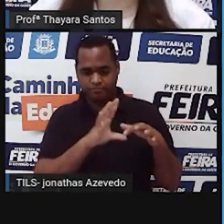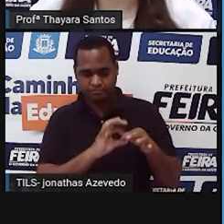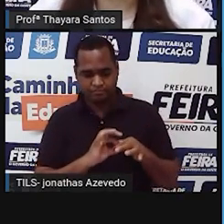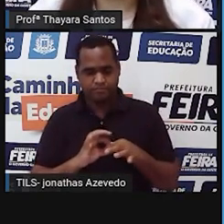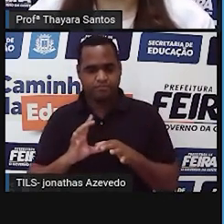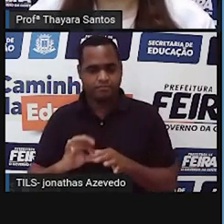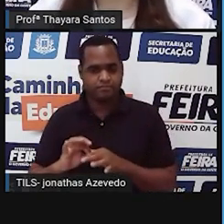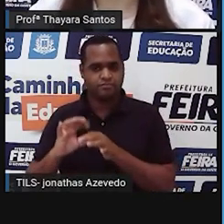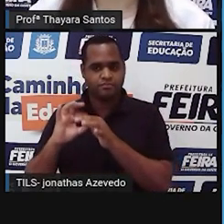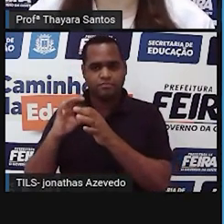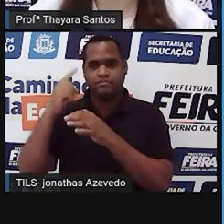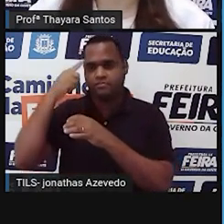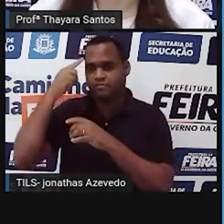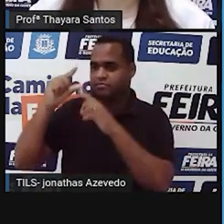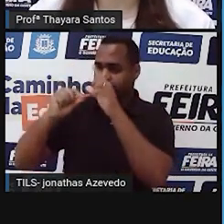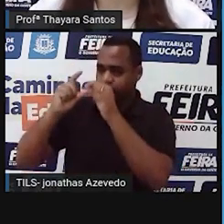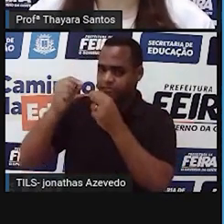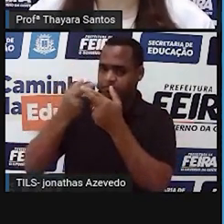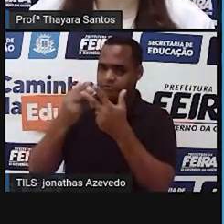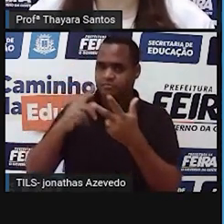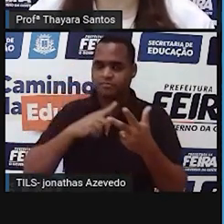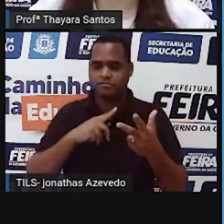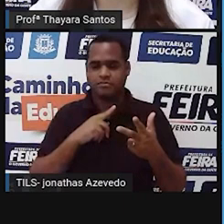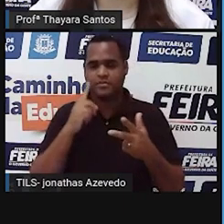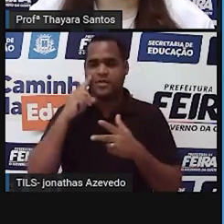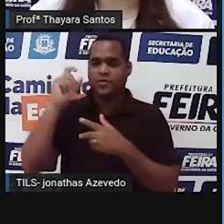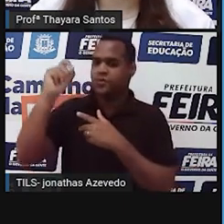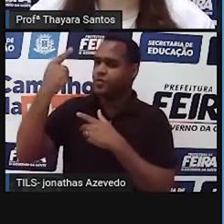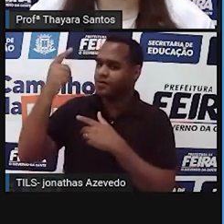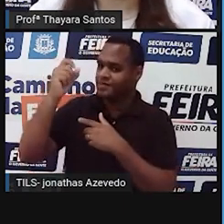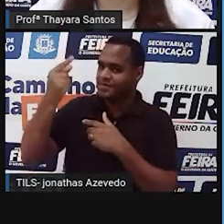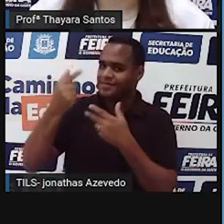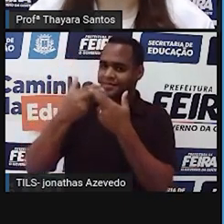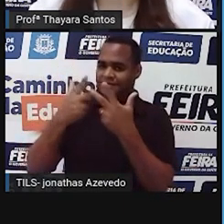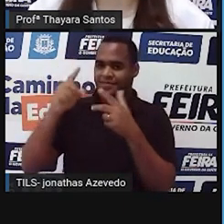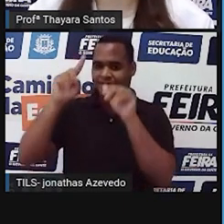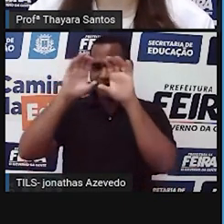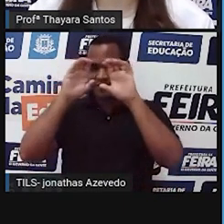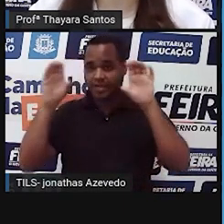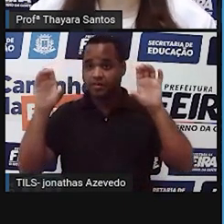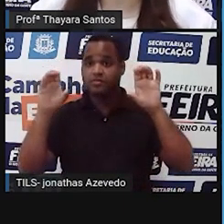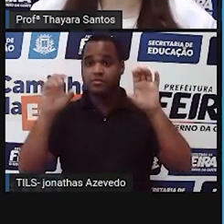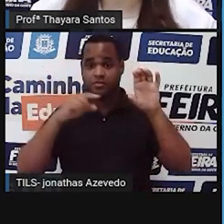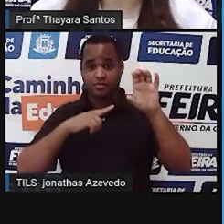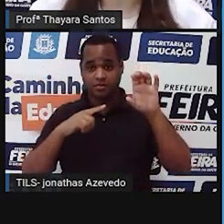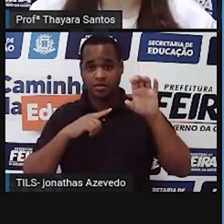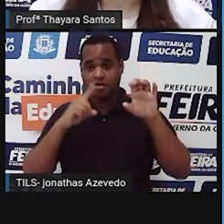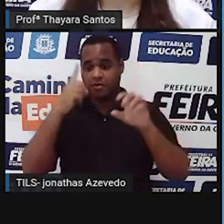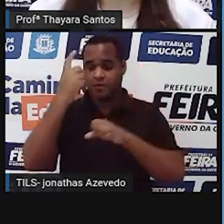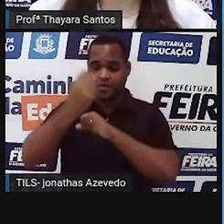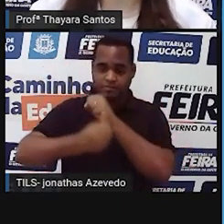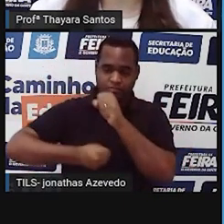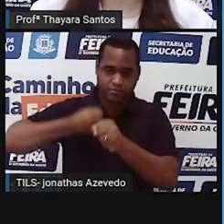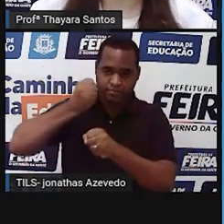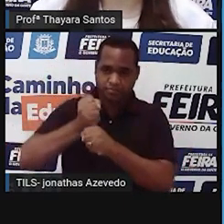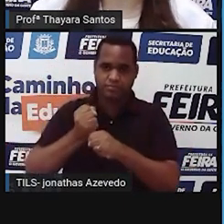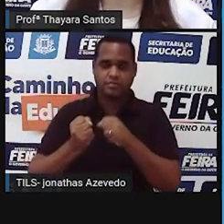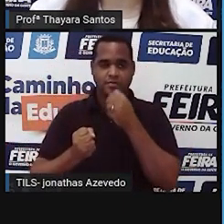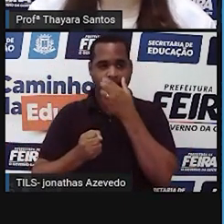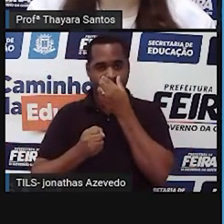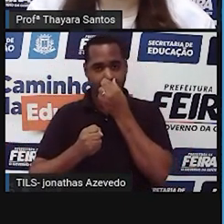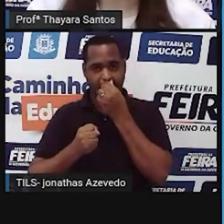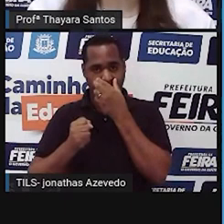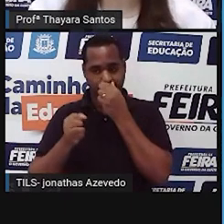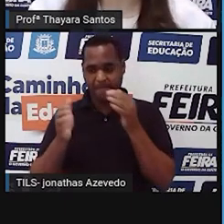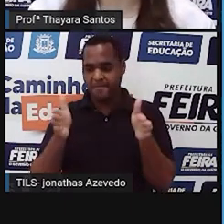vão percorrer a trajetória do Sol na esfera celeste durante o período de um ano. Então, durante o período